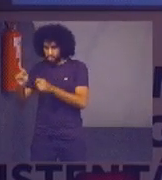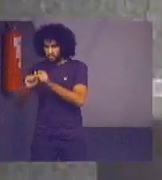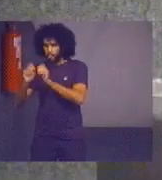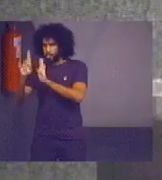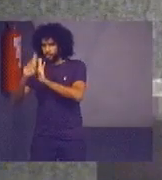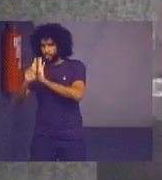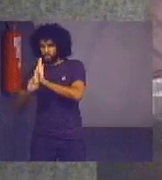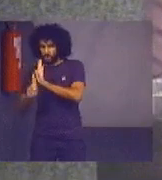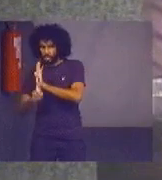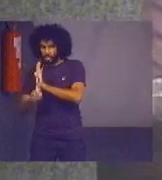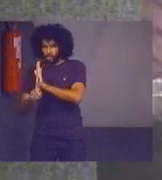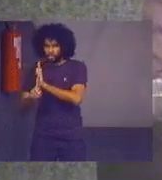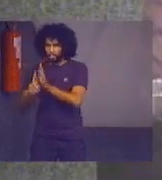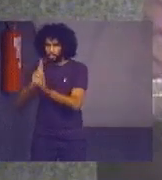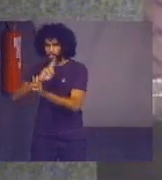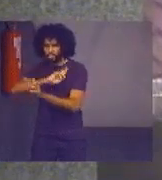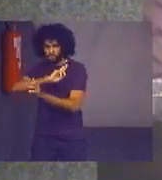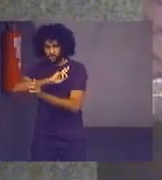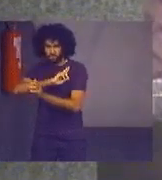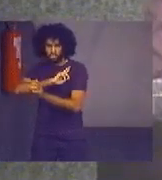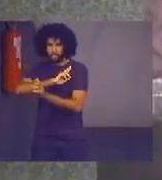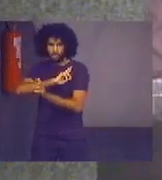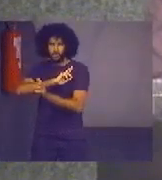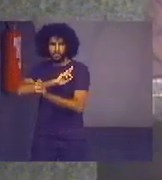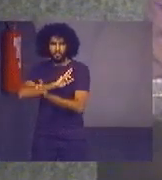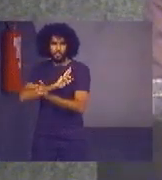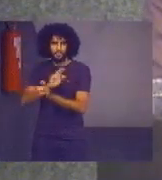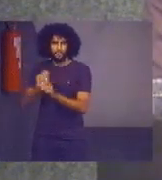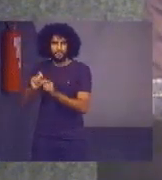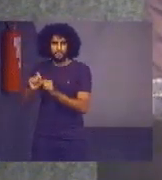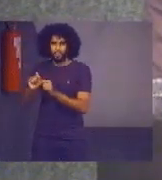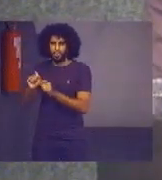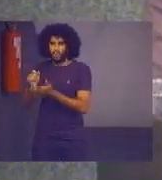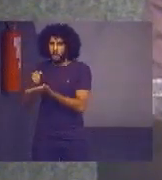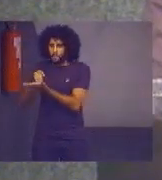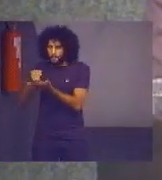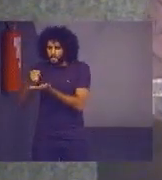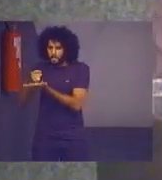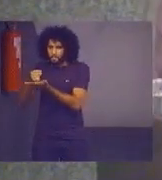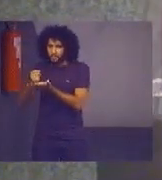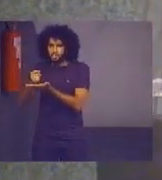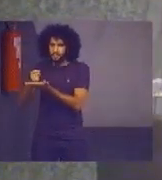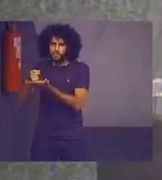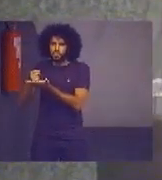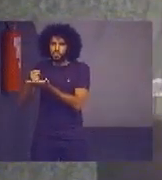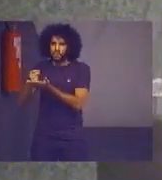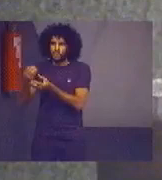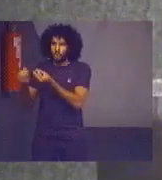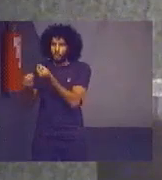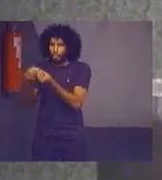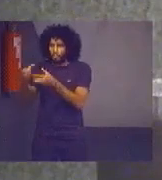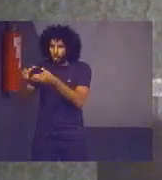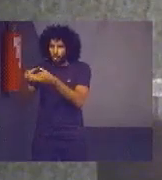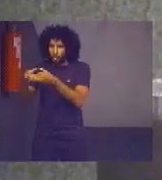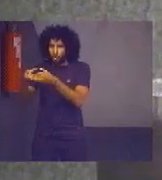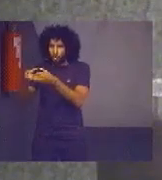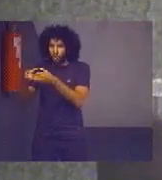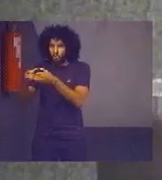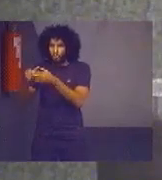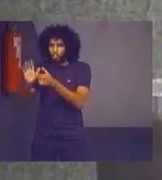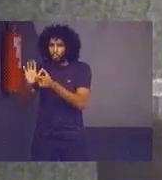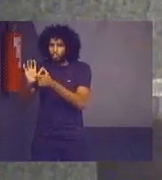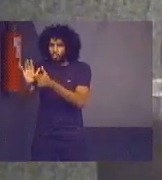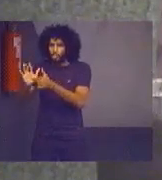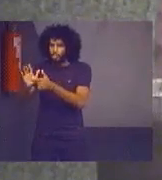auditoria que vai subsidiar o colegiado do Tribunal de Contas para emitir determinações e